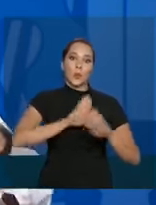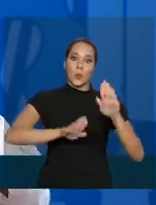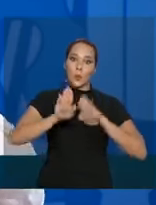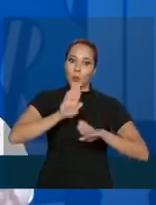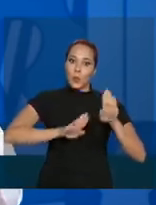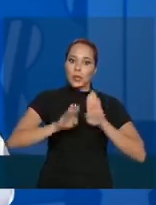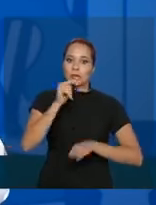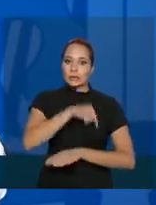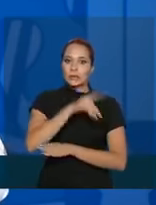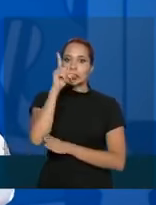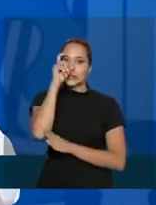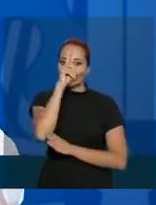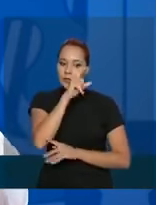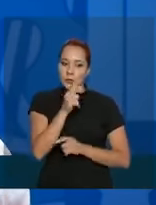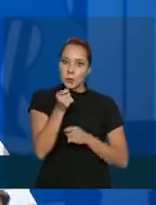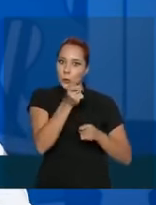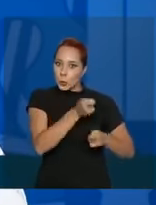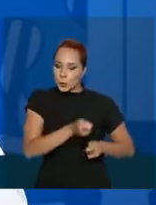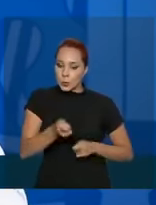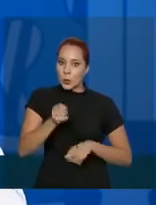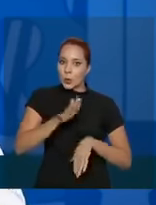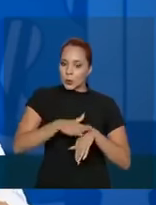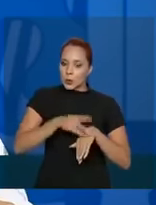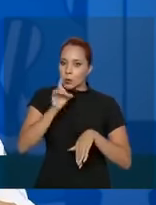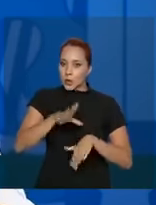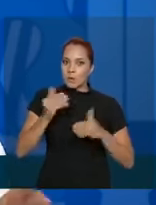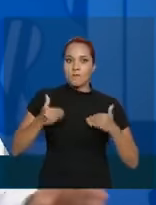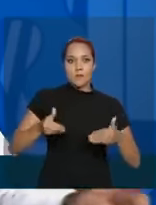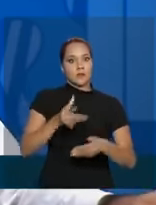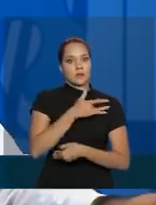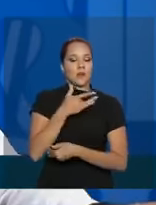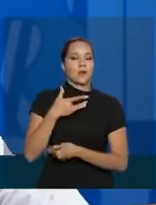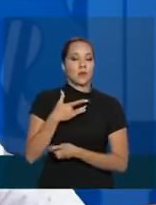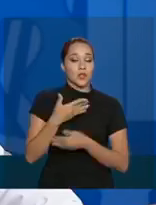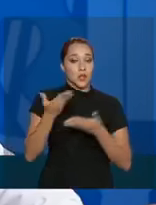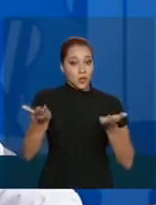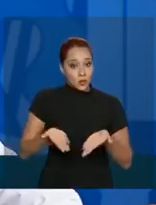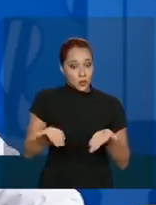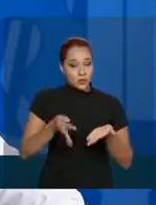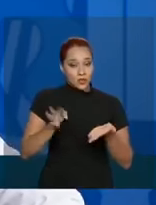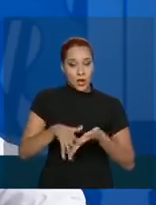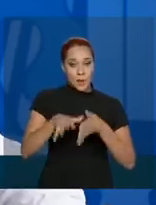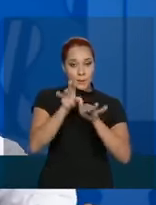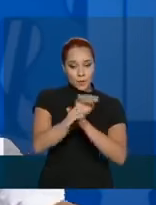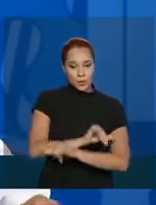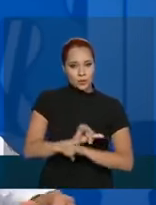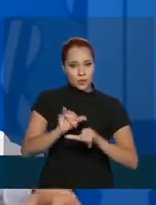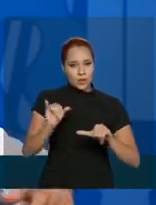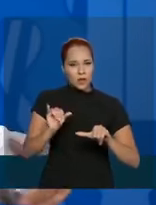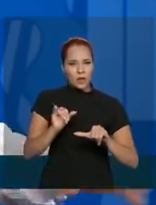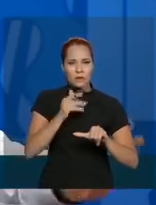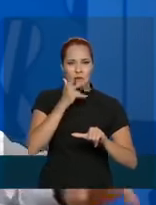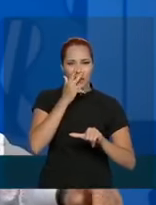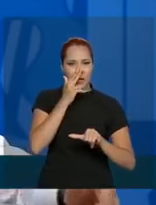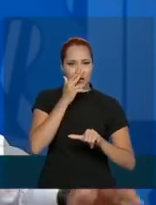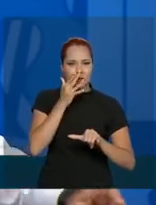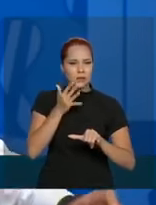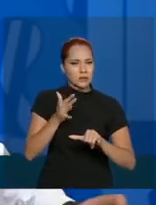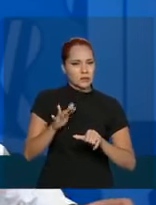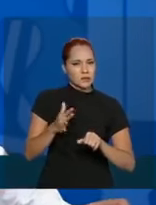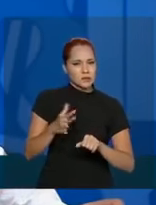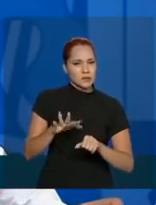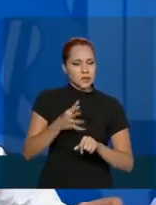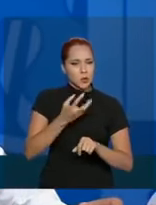é de difícil controle por parte do Ministério da Saúde. E hoje foram publicados, um